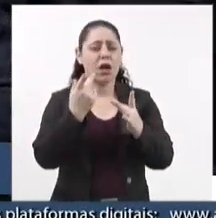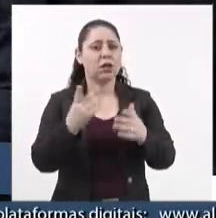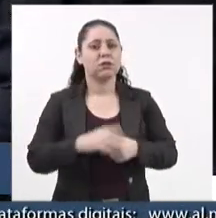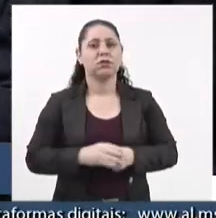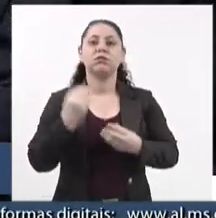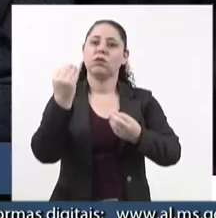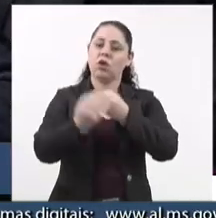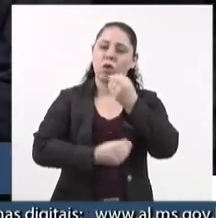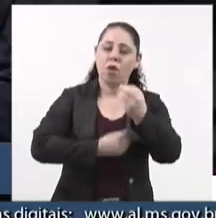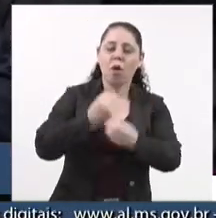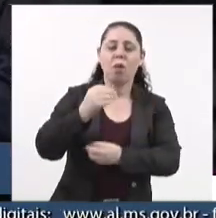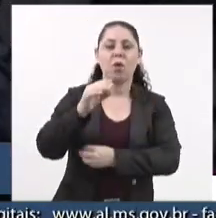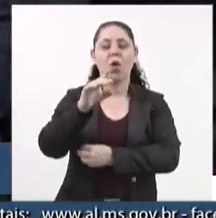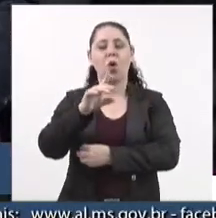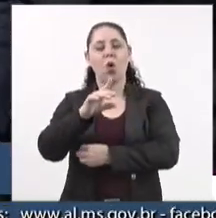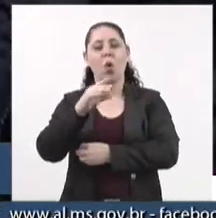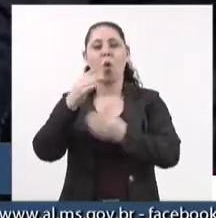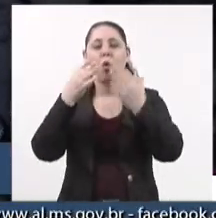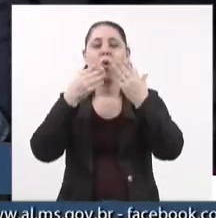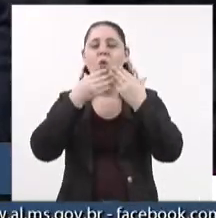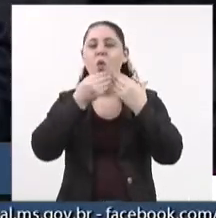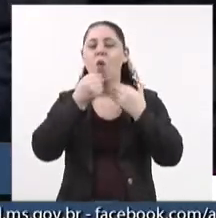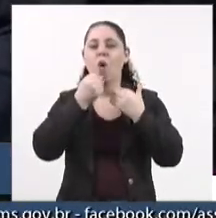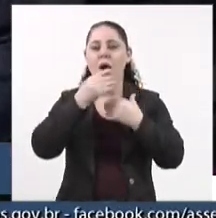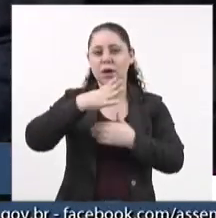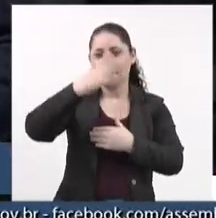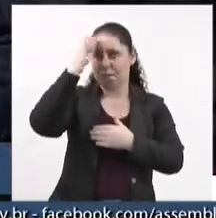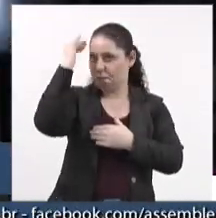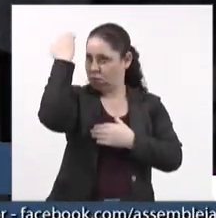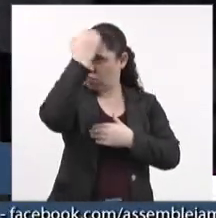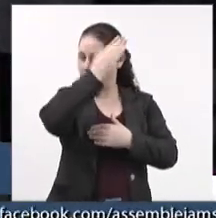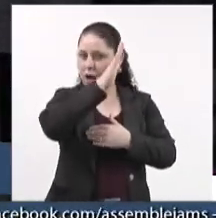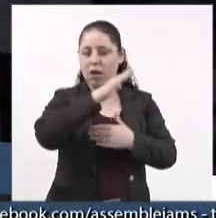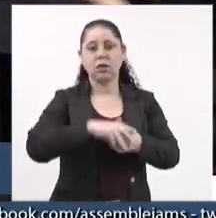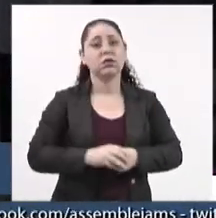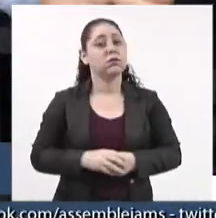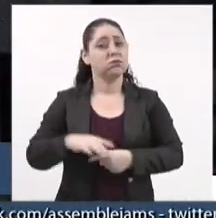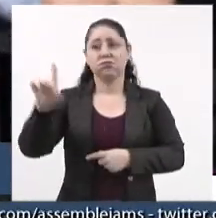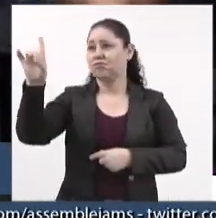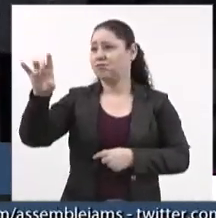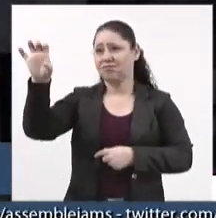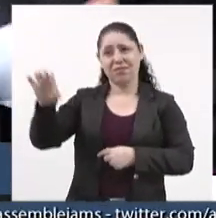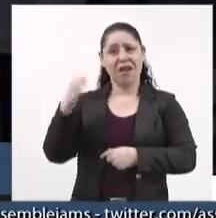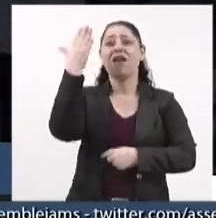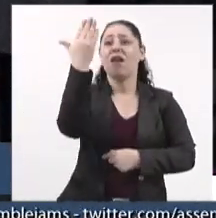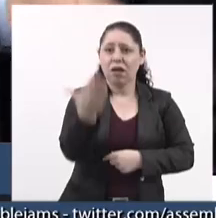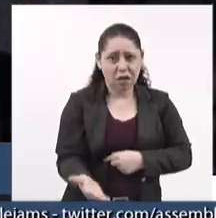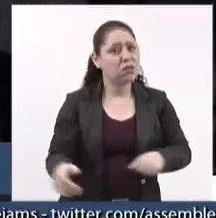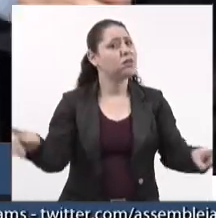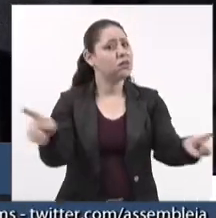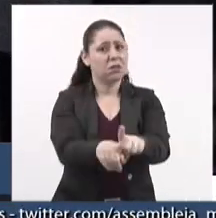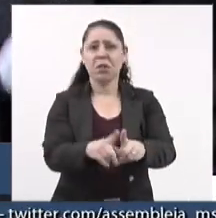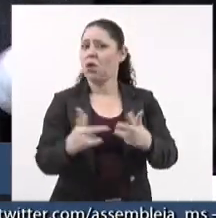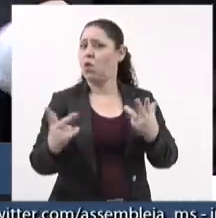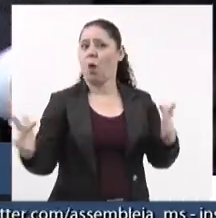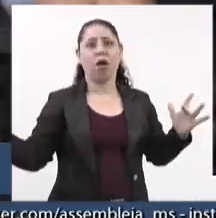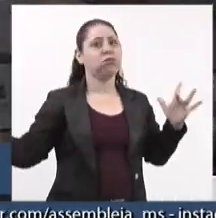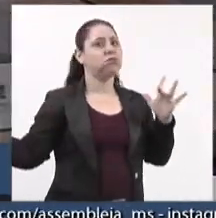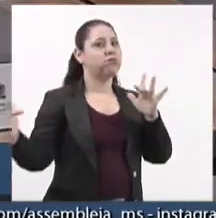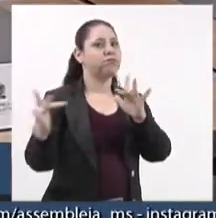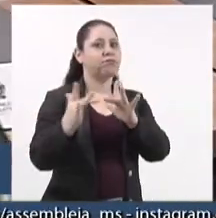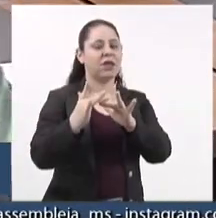Como o Donald Trump, nos Estados Unidos, é de extrema direita. Como a vossa excelência aqui, deputado Rafael